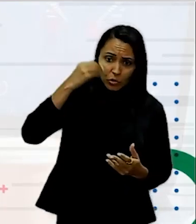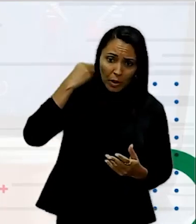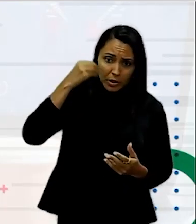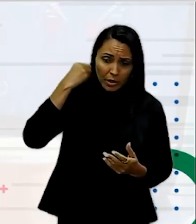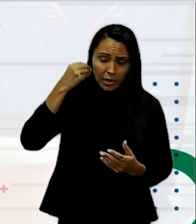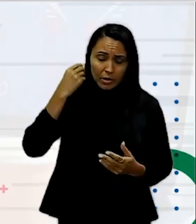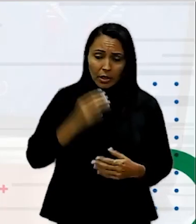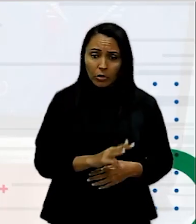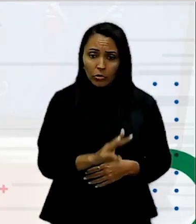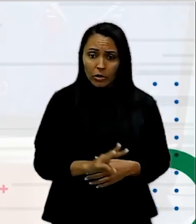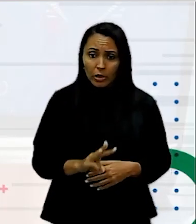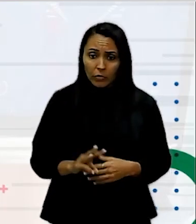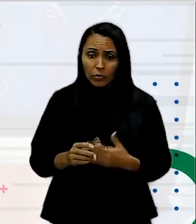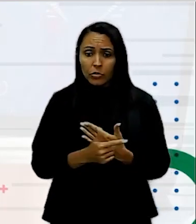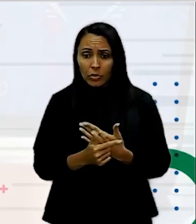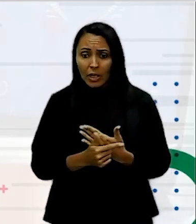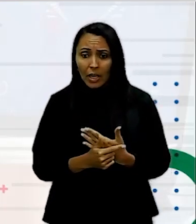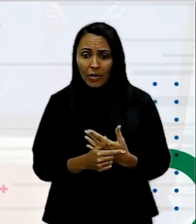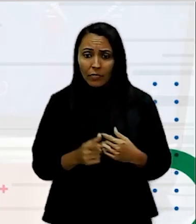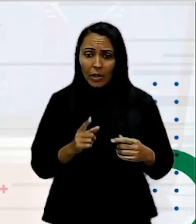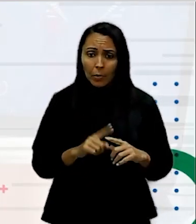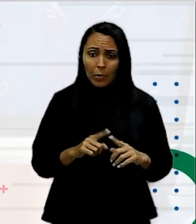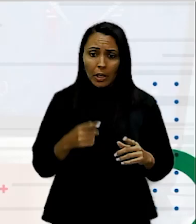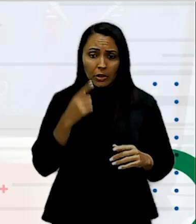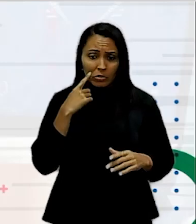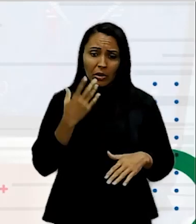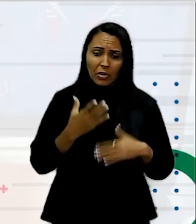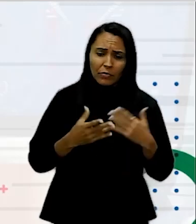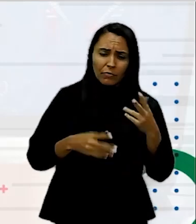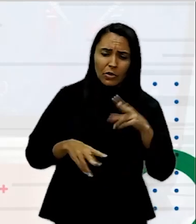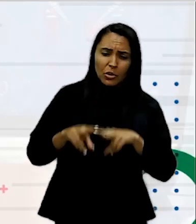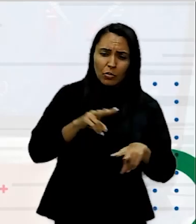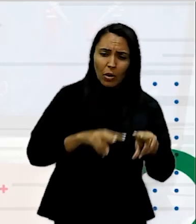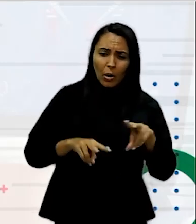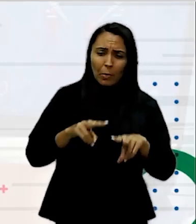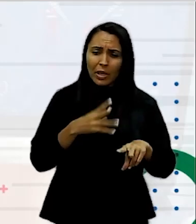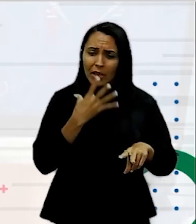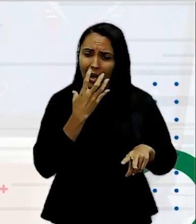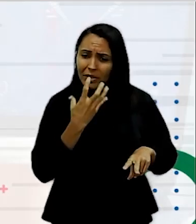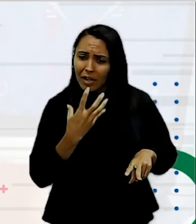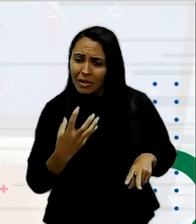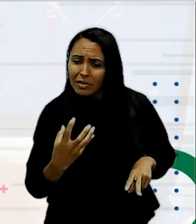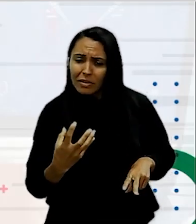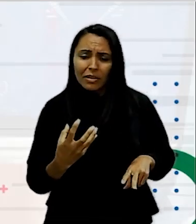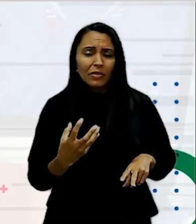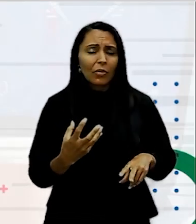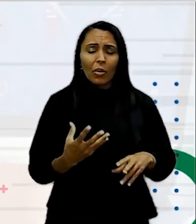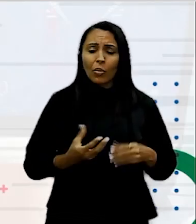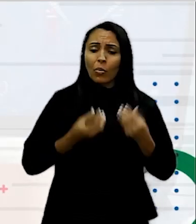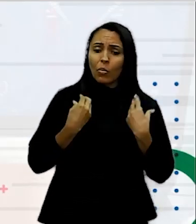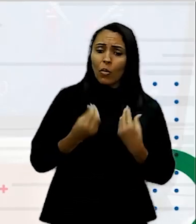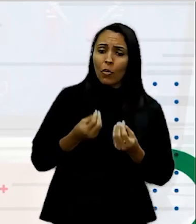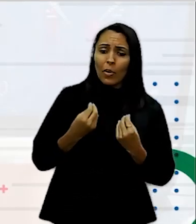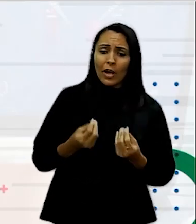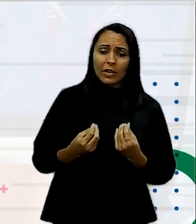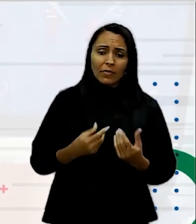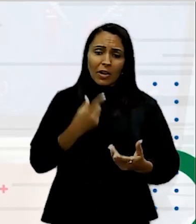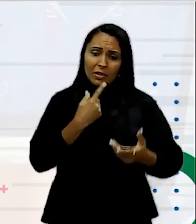um site podia até funcionar mas só de ele não estar visualmente atrativo, você já não se sentiu muito